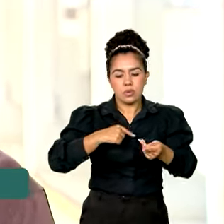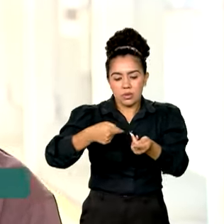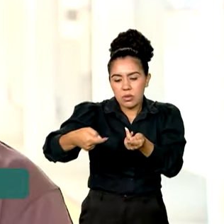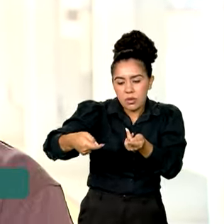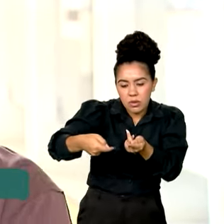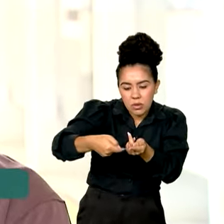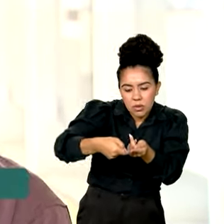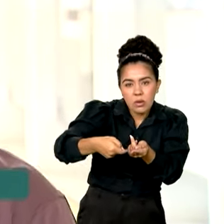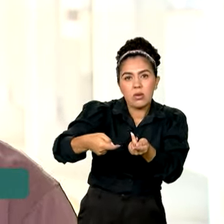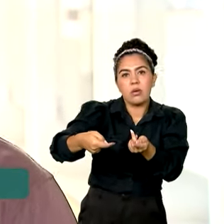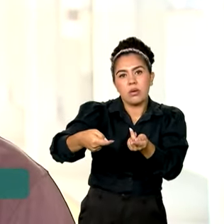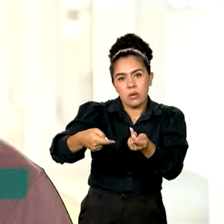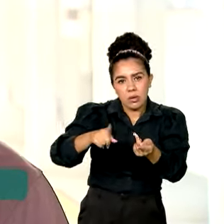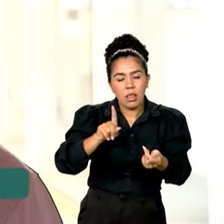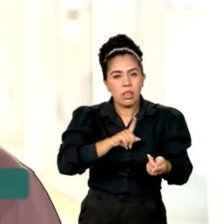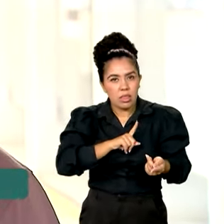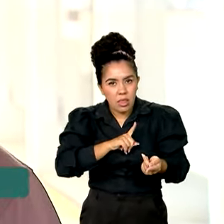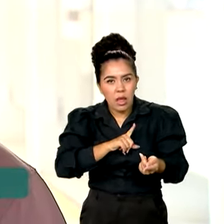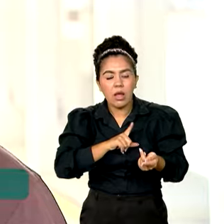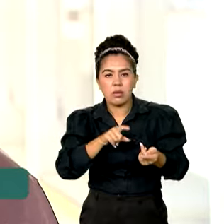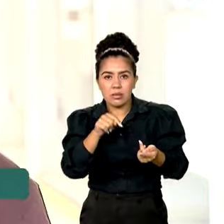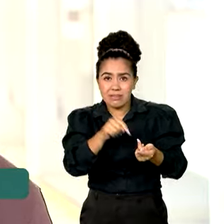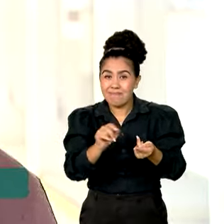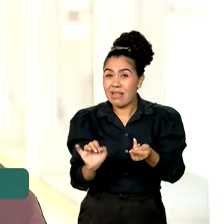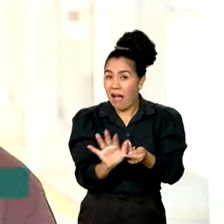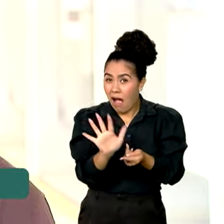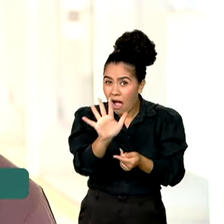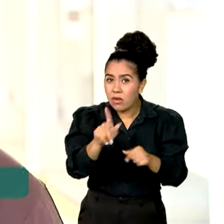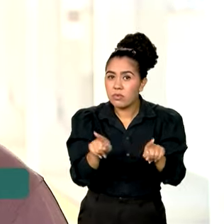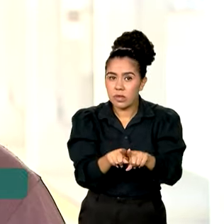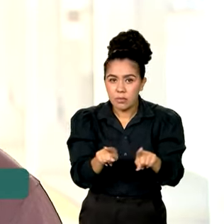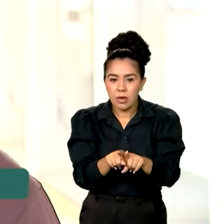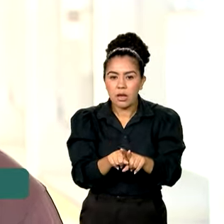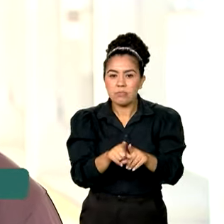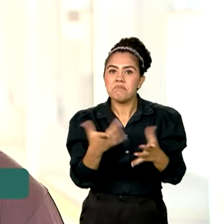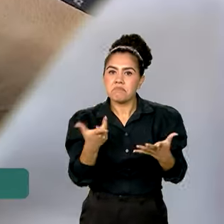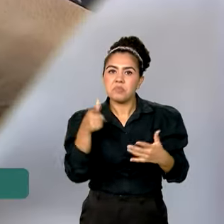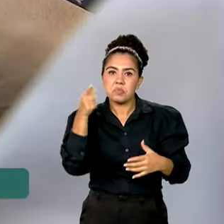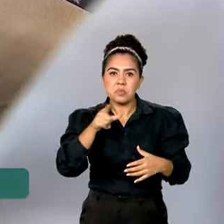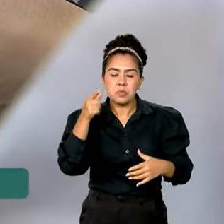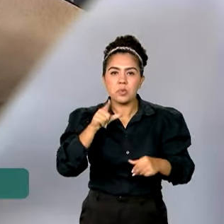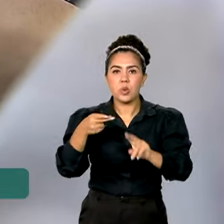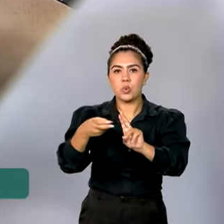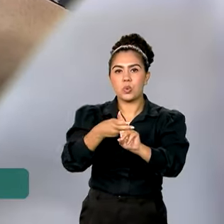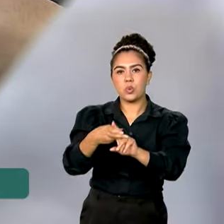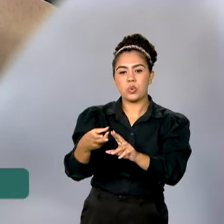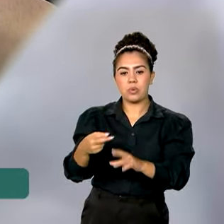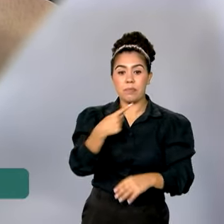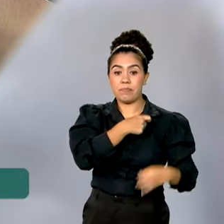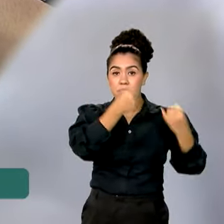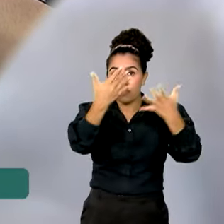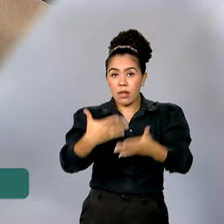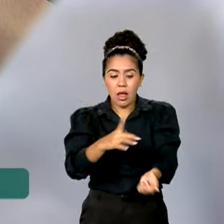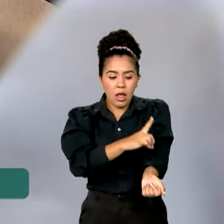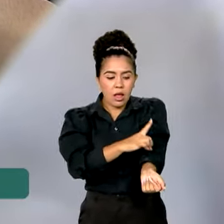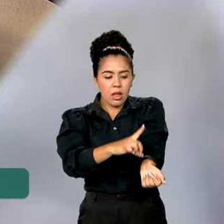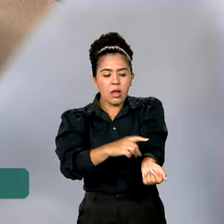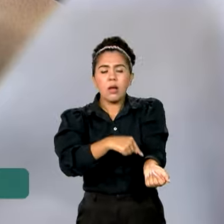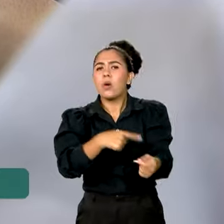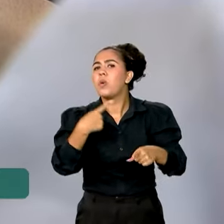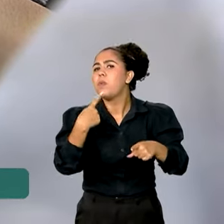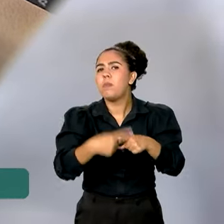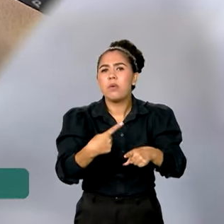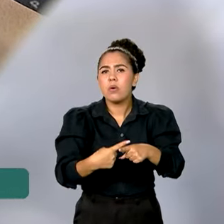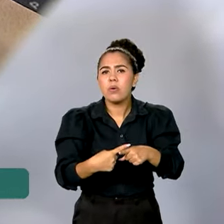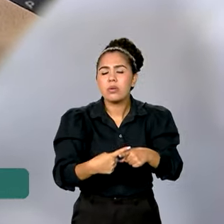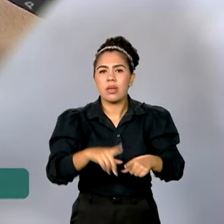monitor de diabetes, que também é bastante caro. Então, tudo isso tem sido coberto pelo SUS. O diabetes é causado pela baixa produção